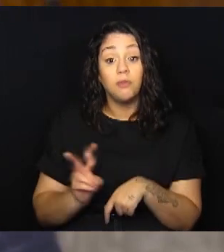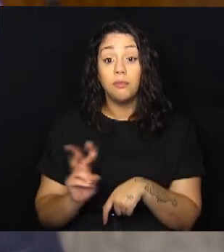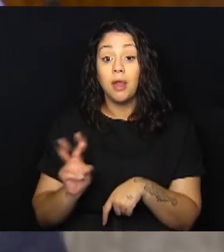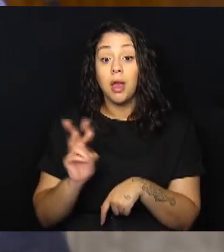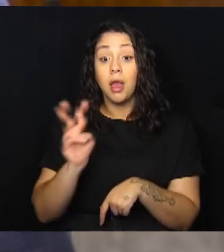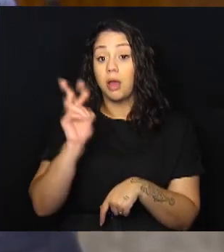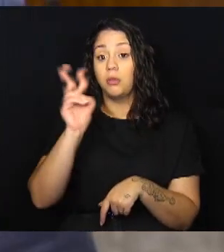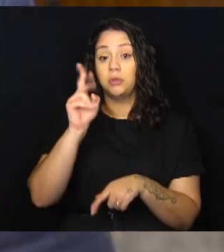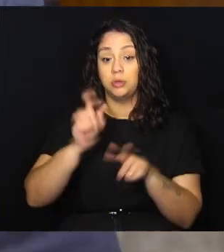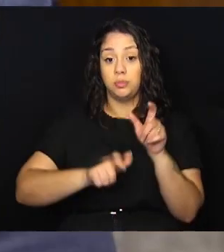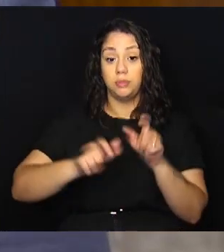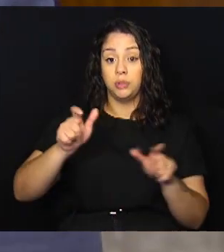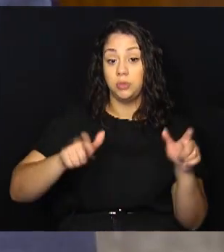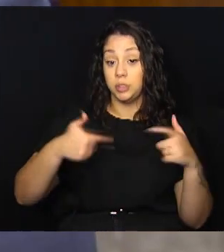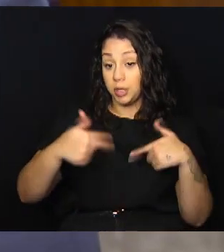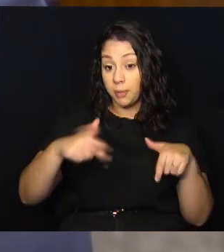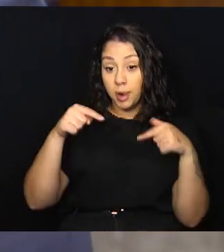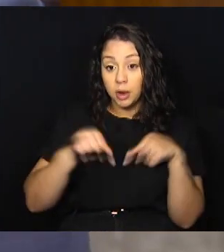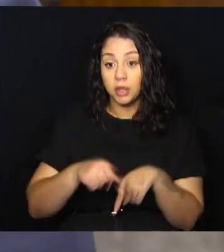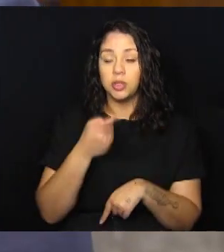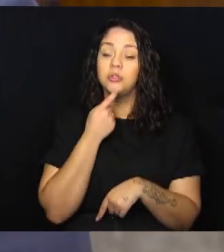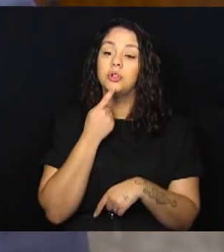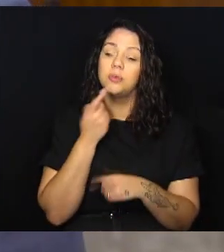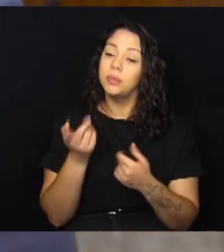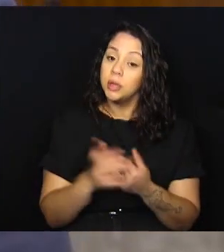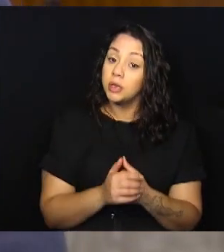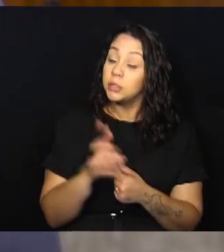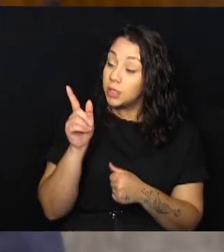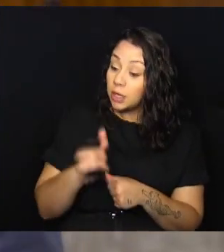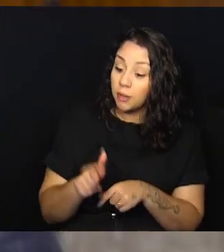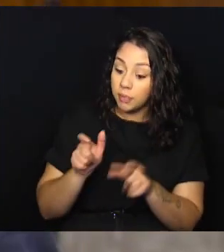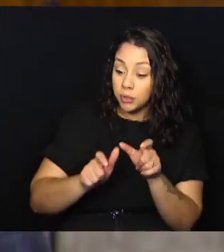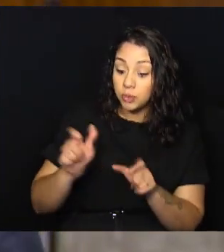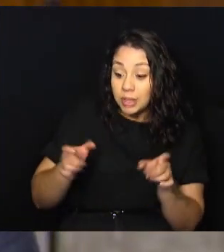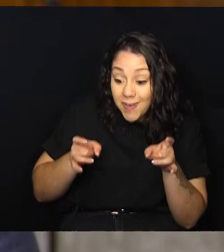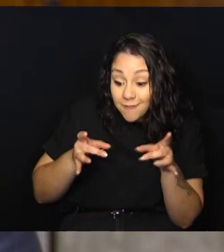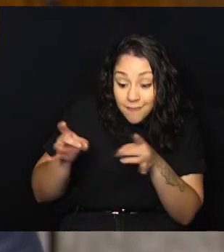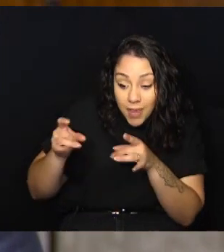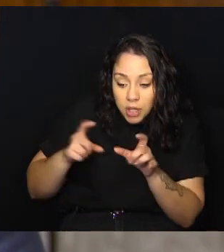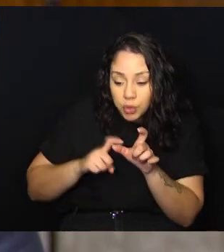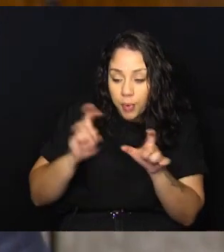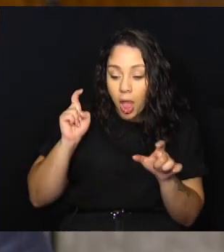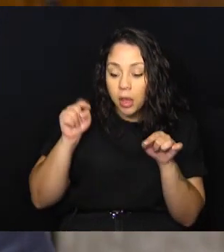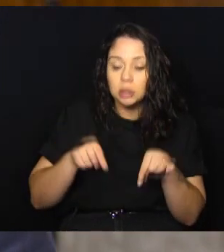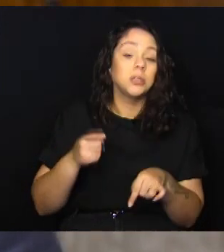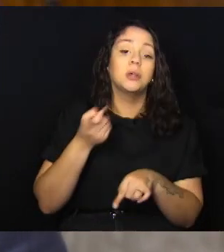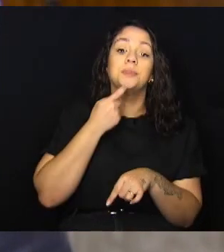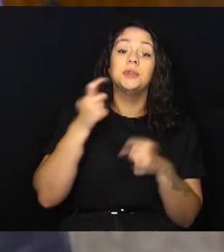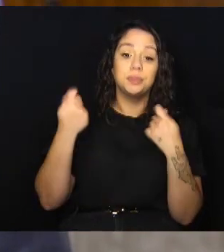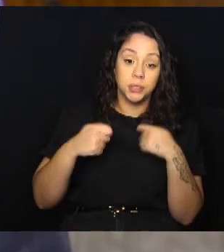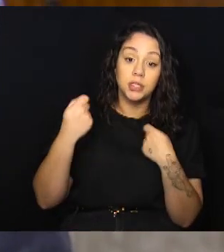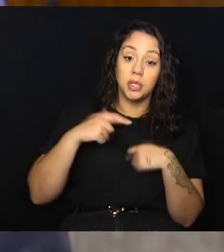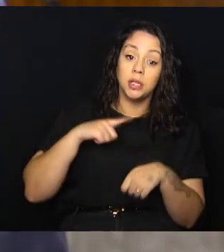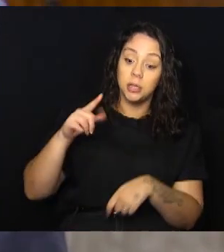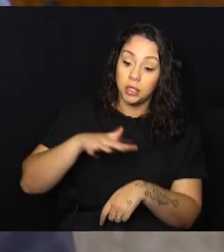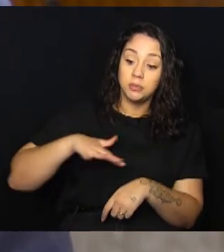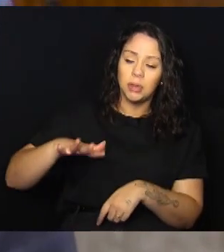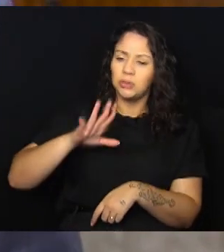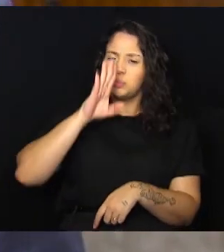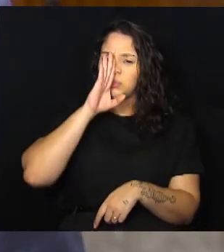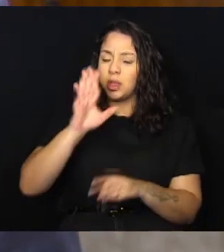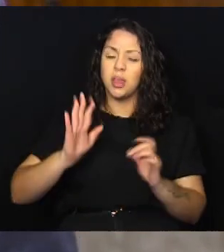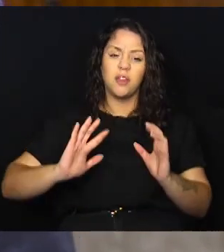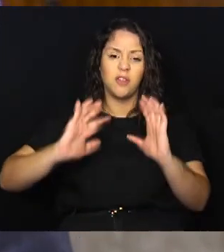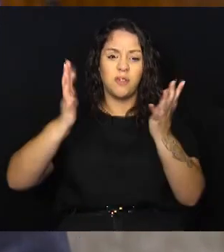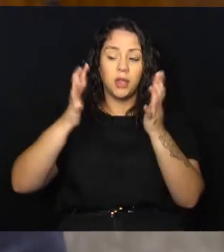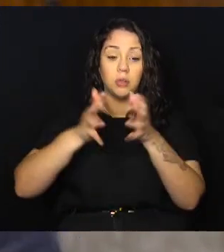tem que valorizar os trabalhadores de Campinas. E no caso, os ambulantes de Campinas precisam ter espaços, principalmente